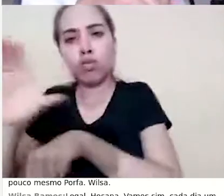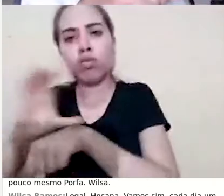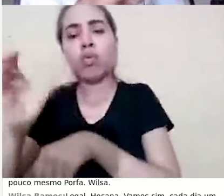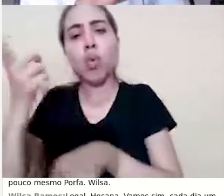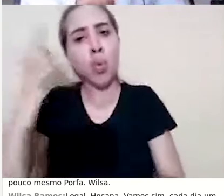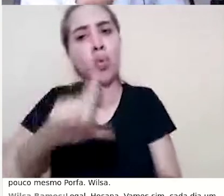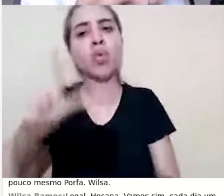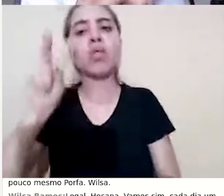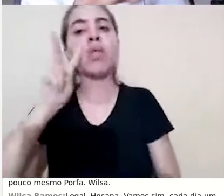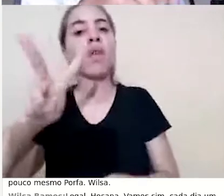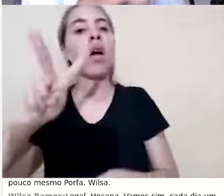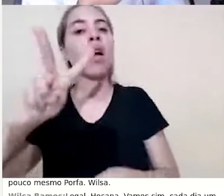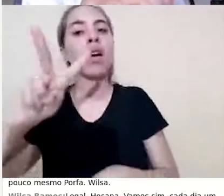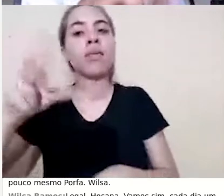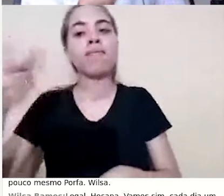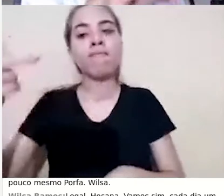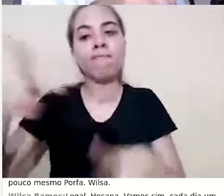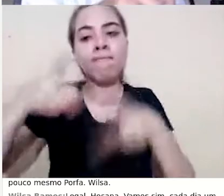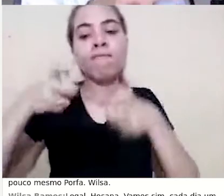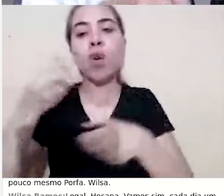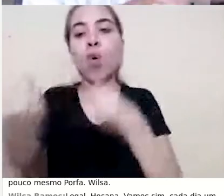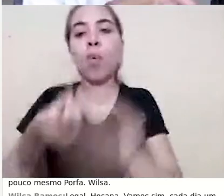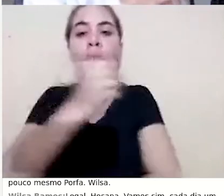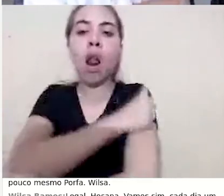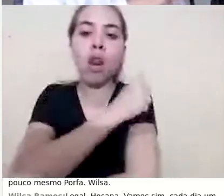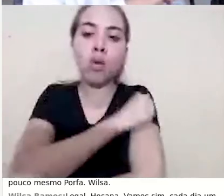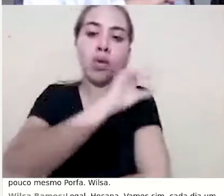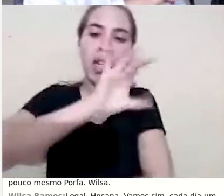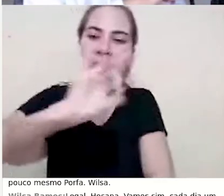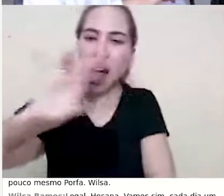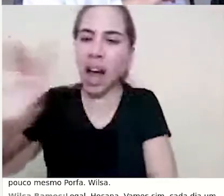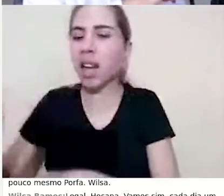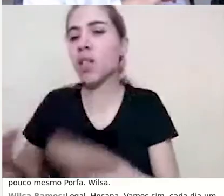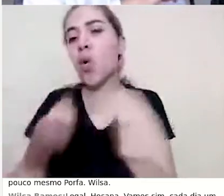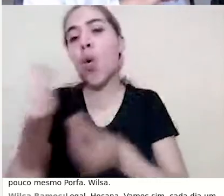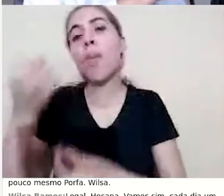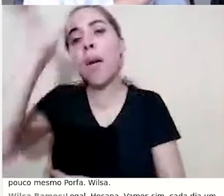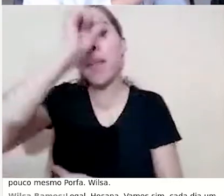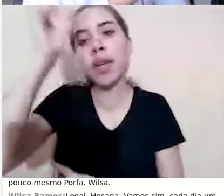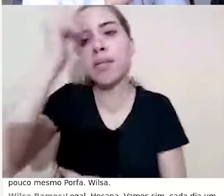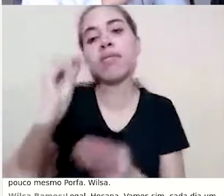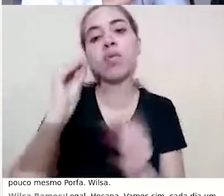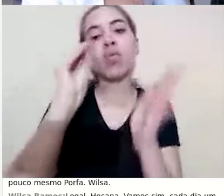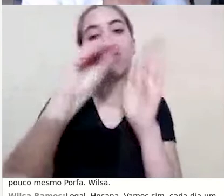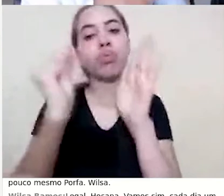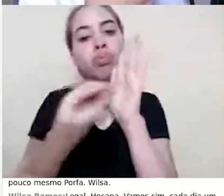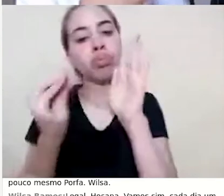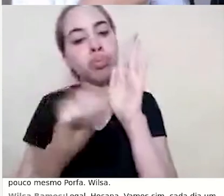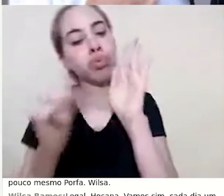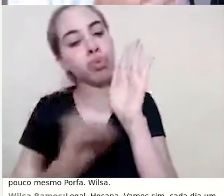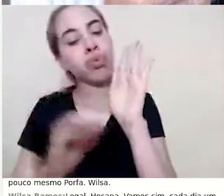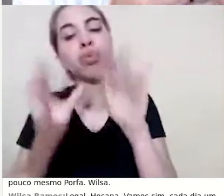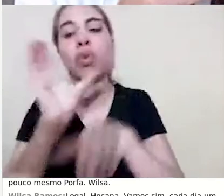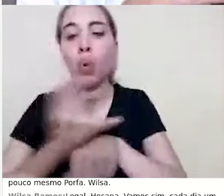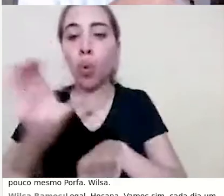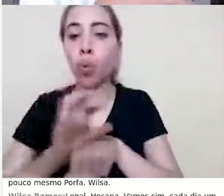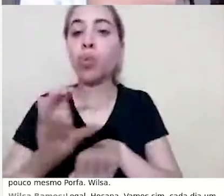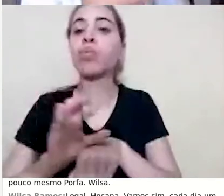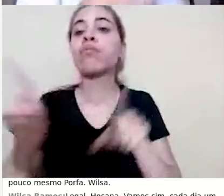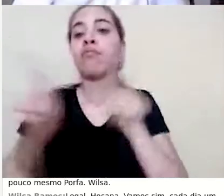identificar a interação do aluno com cada objeto de aprendizagem que eu inseri no curso, inclusive os meus